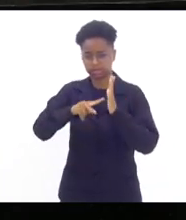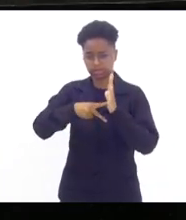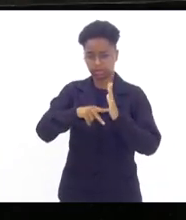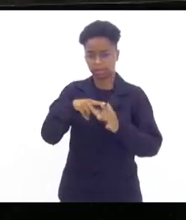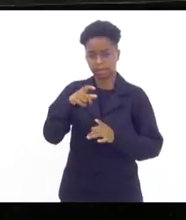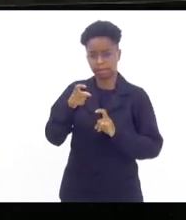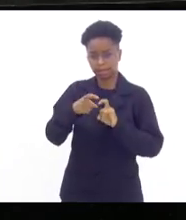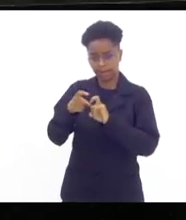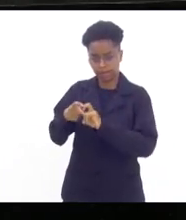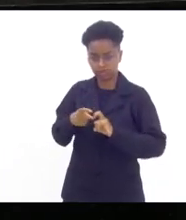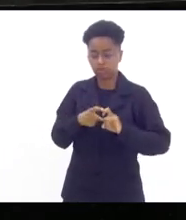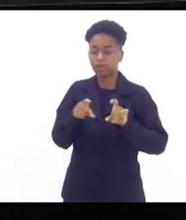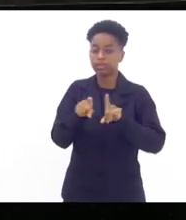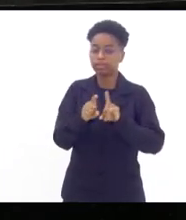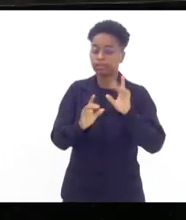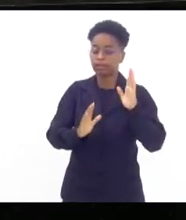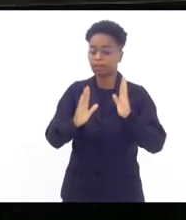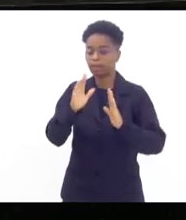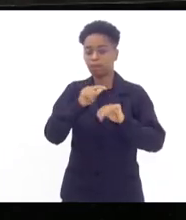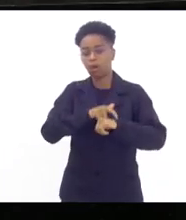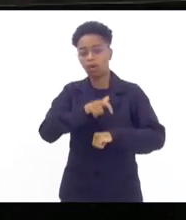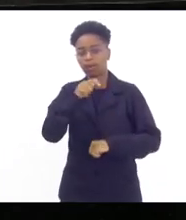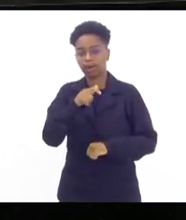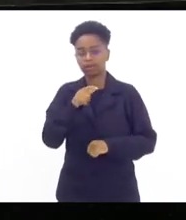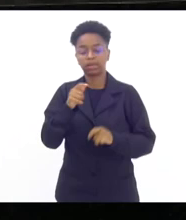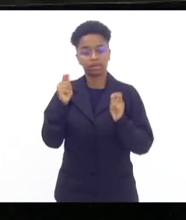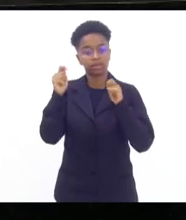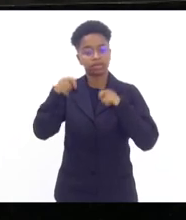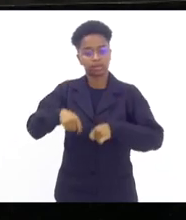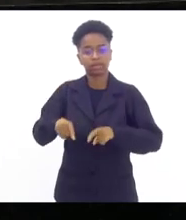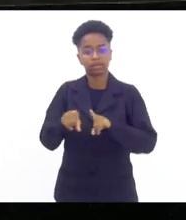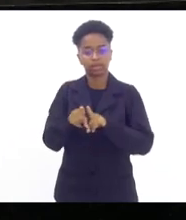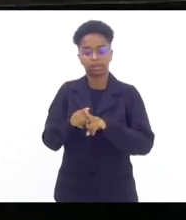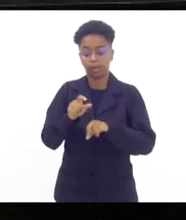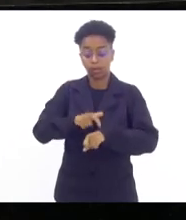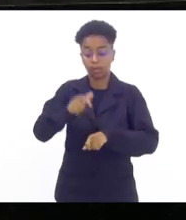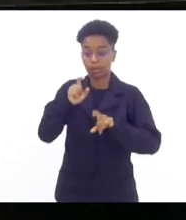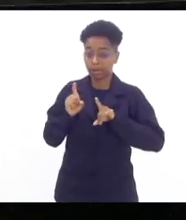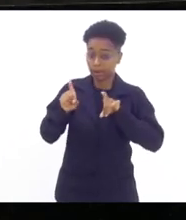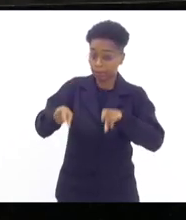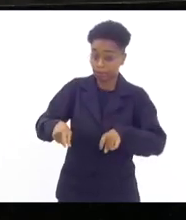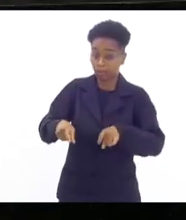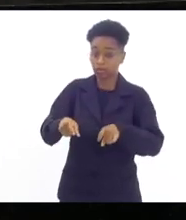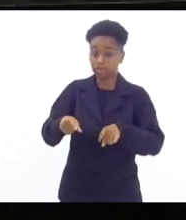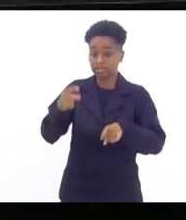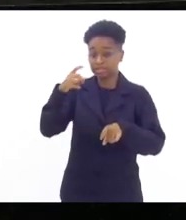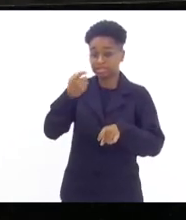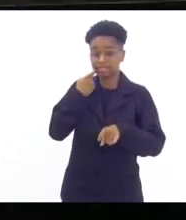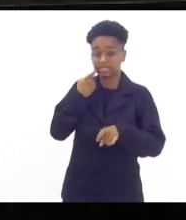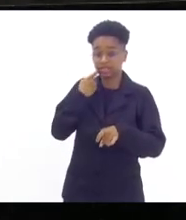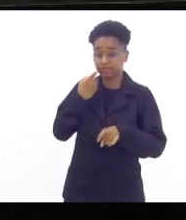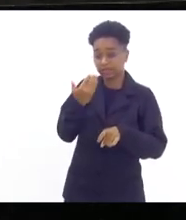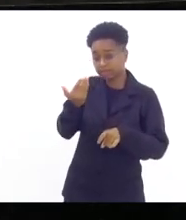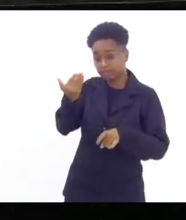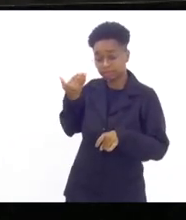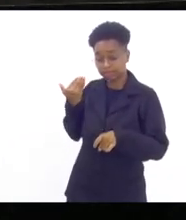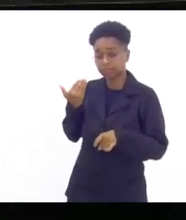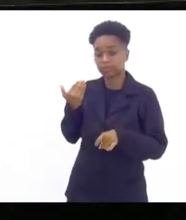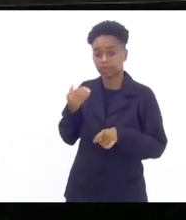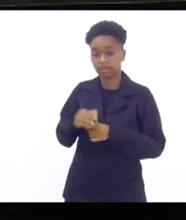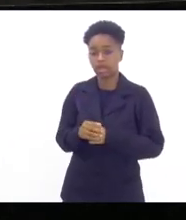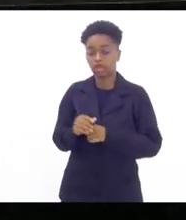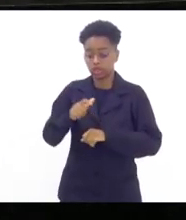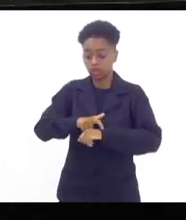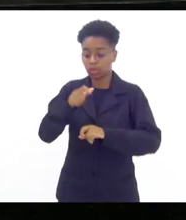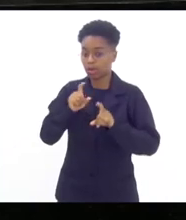e naquele momento foi possível no momento da posse já na última sexta-feira no momento